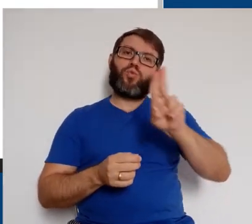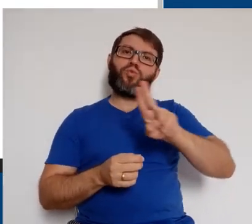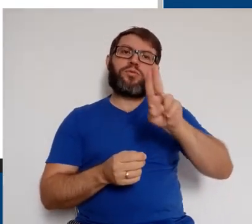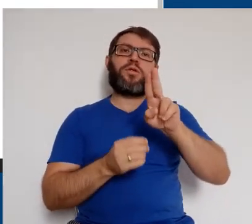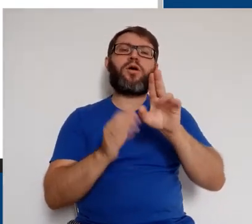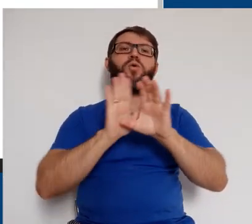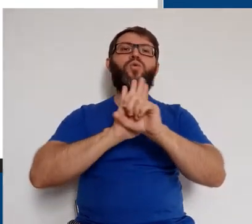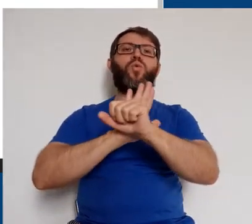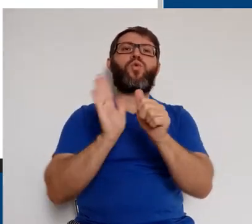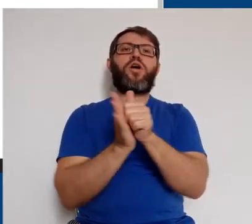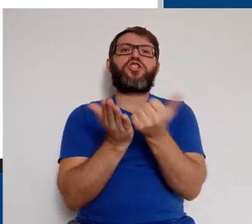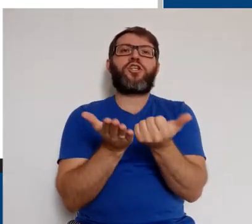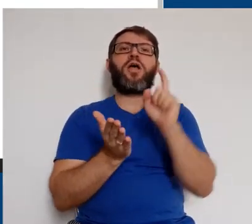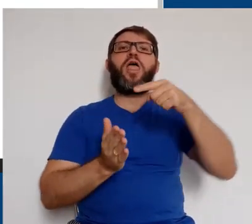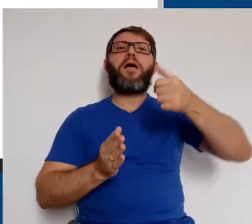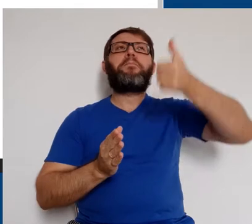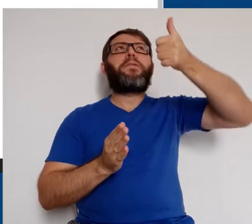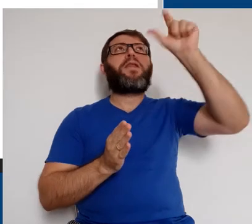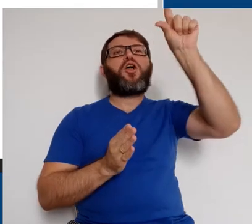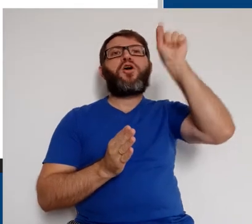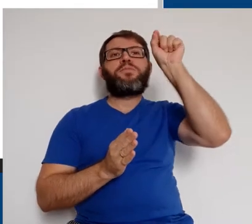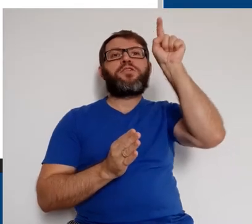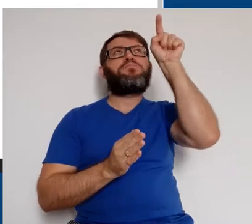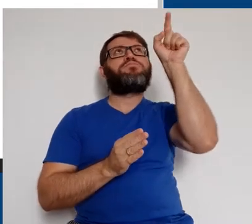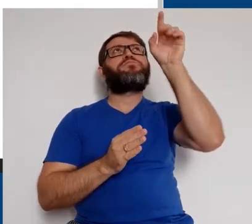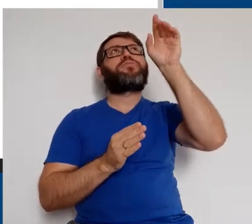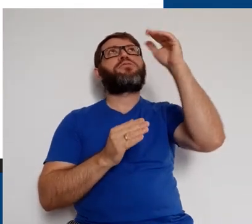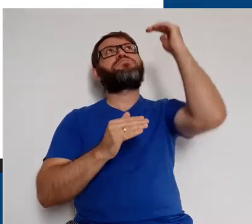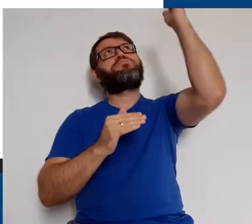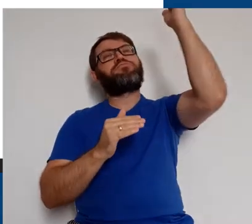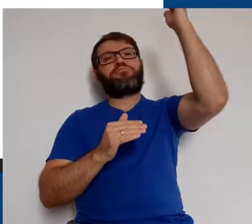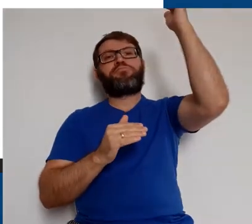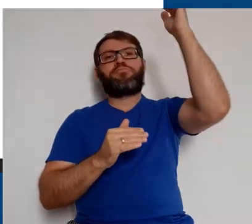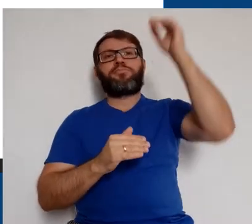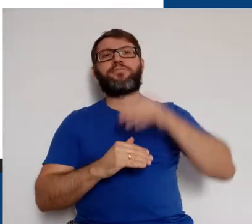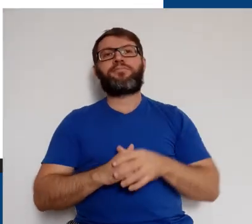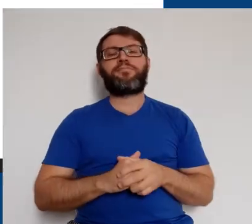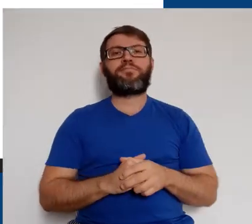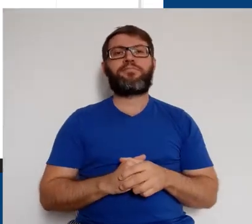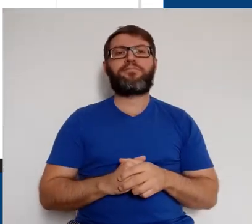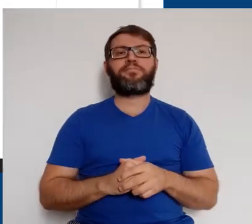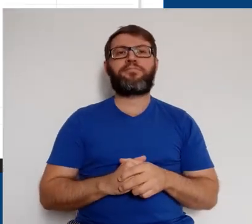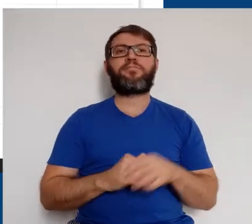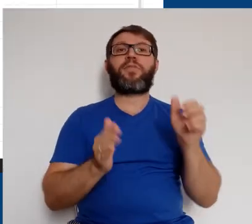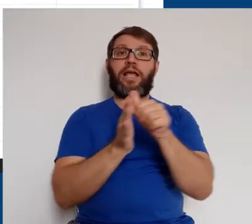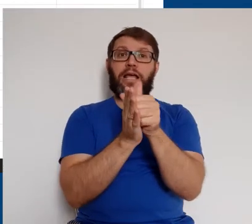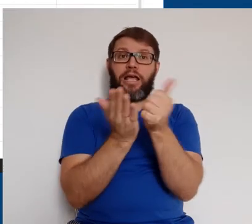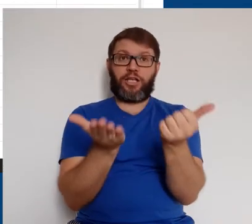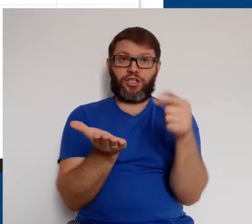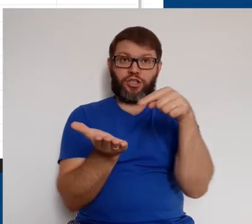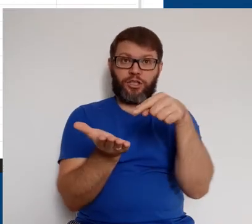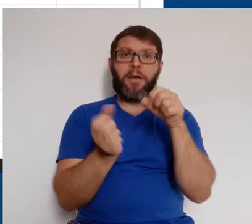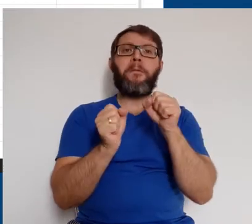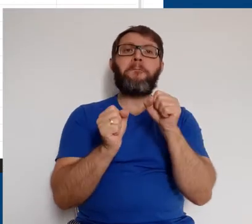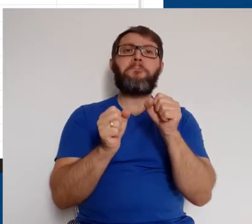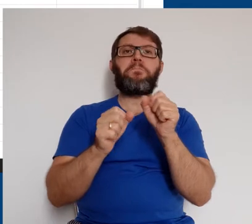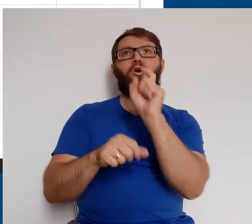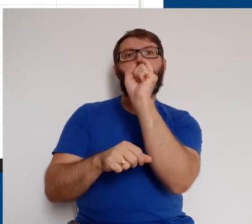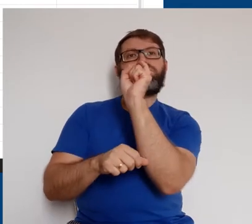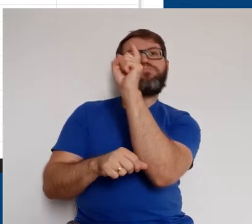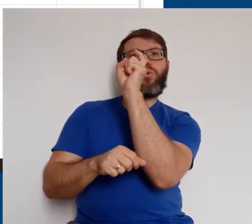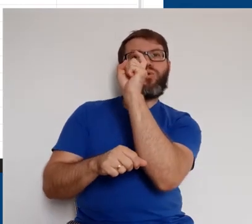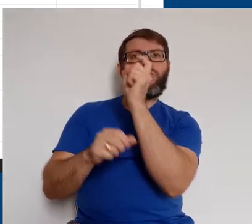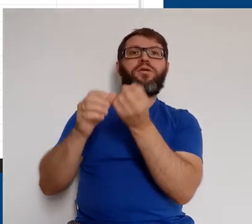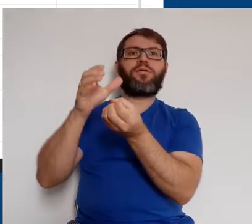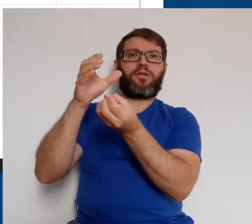vamos utilizar o Google Agenda. É a primeira opção à direita, no topo das nossas atividades. Na Agenda, podemos